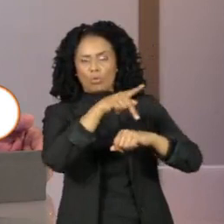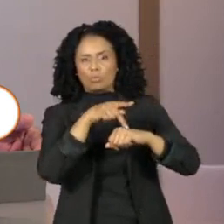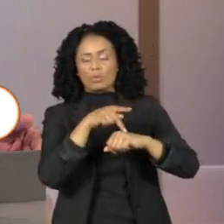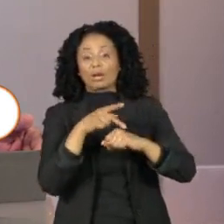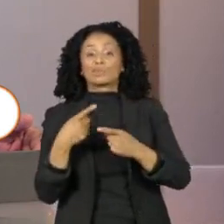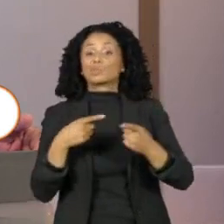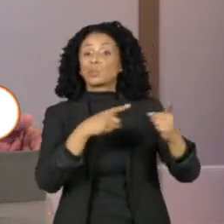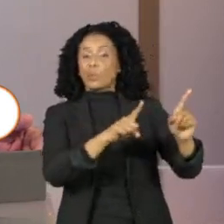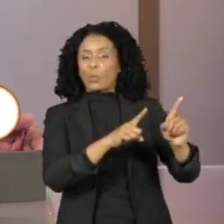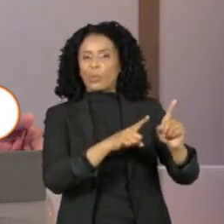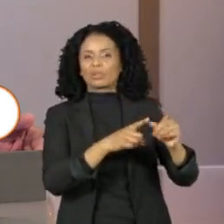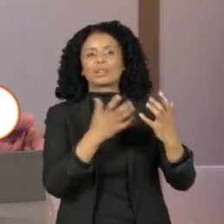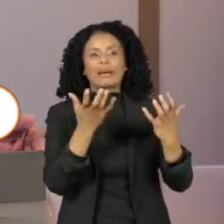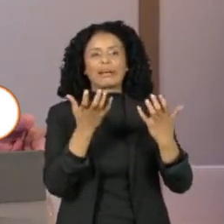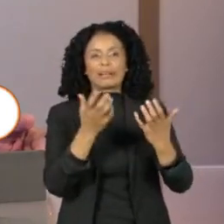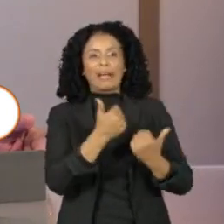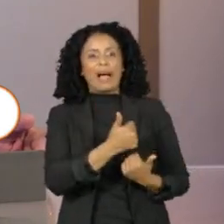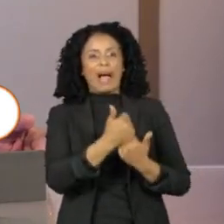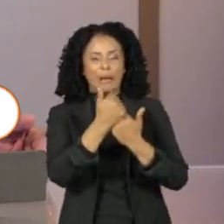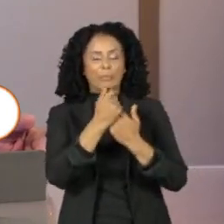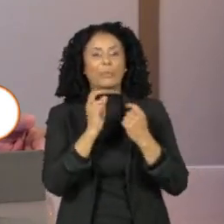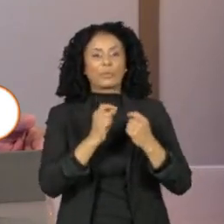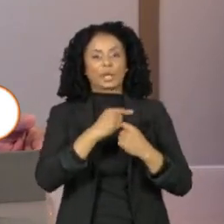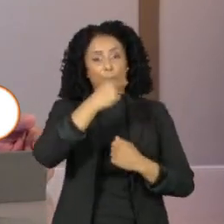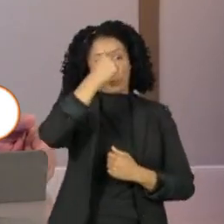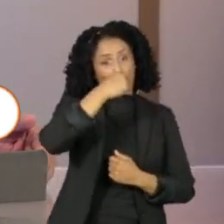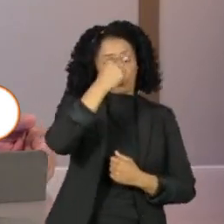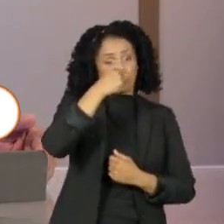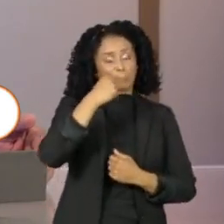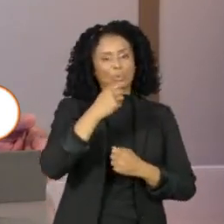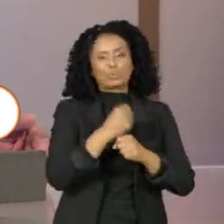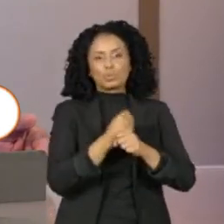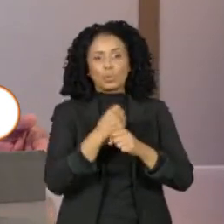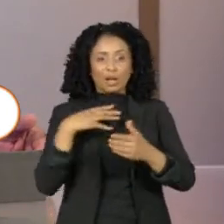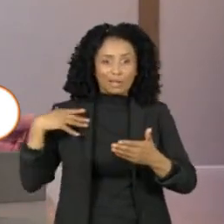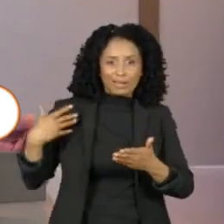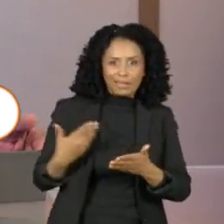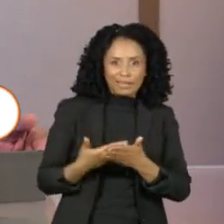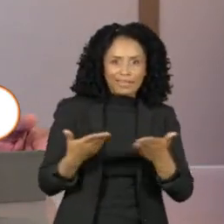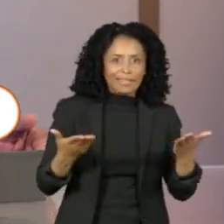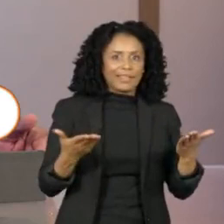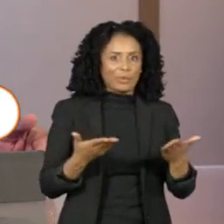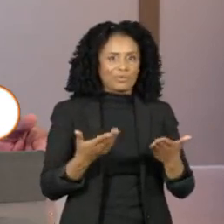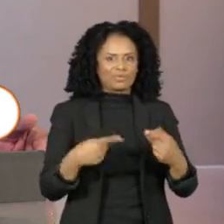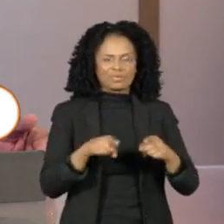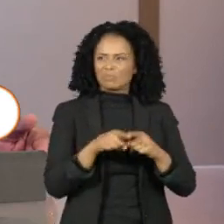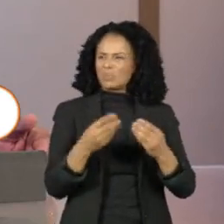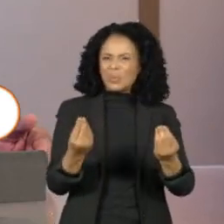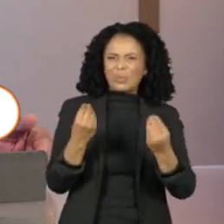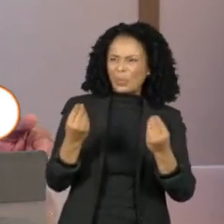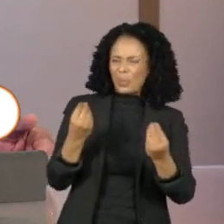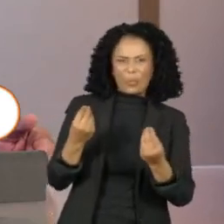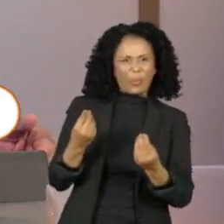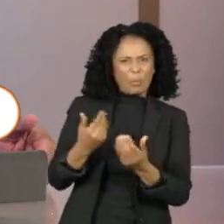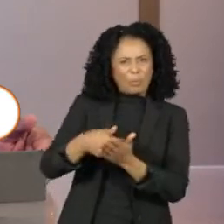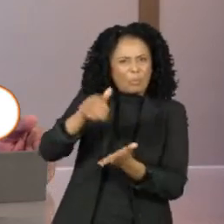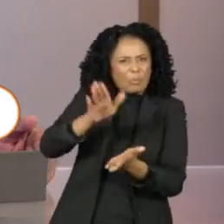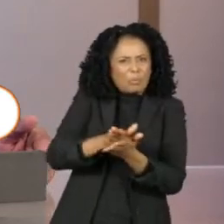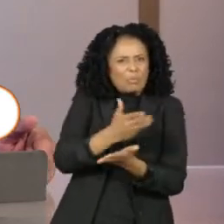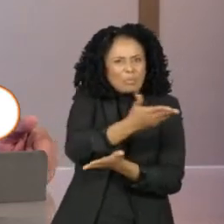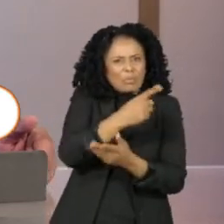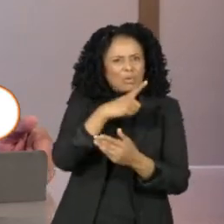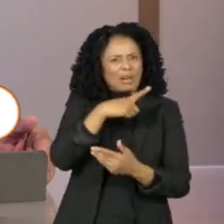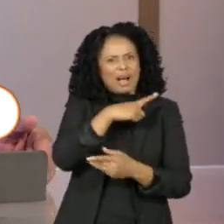que vêm manifestando apoio a Vladimir Putin nos últimos anos, inclusive questionaram as sanções impostas à Rússia. Também no